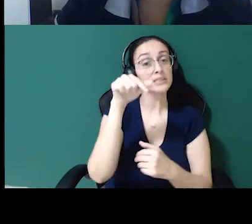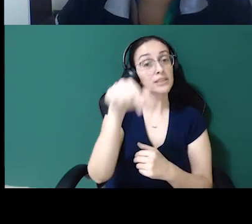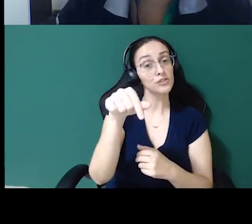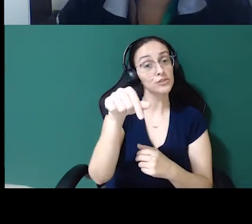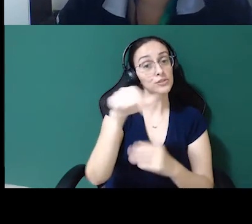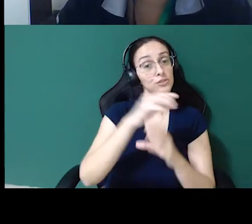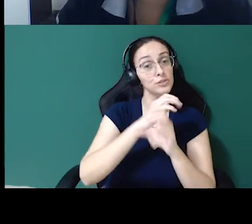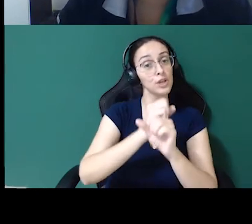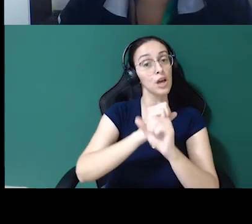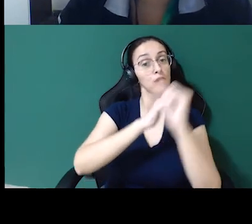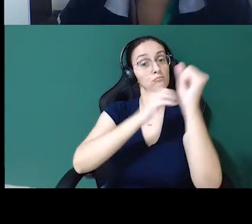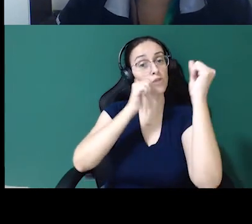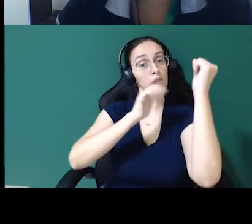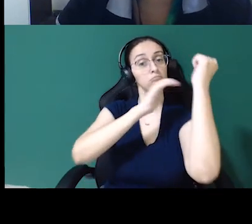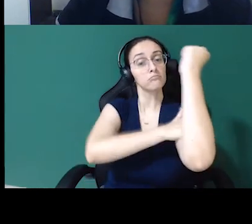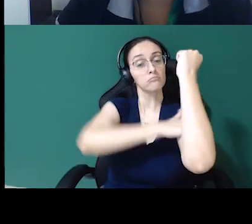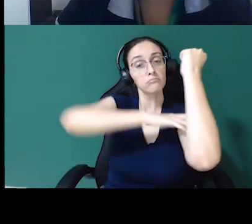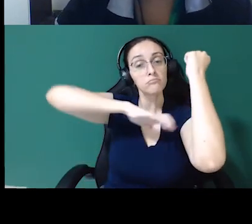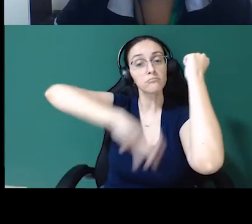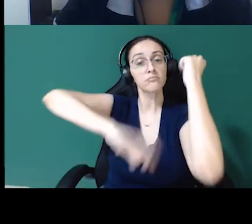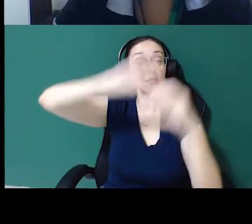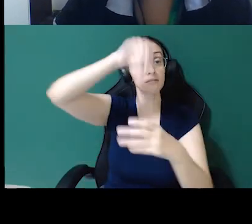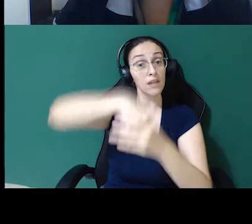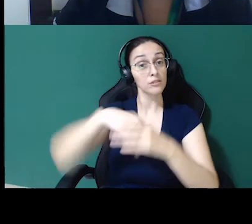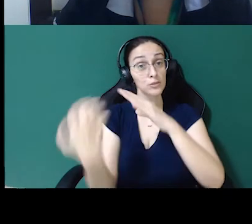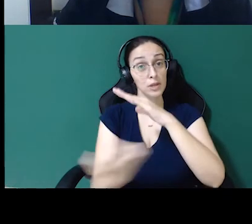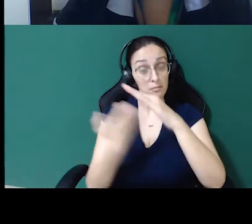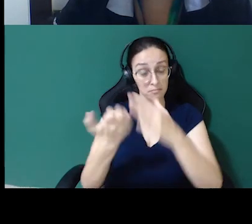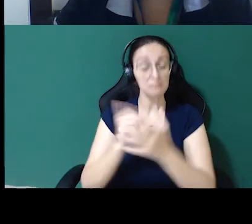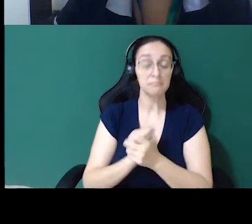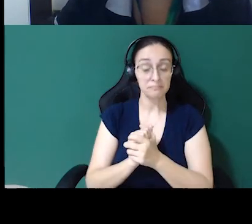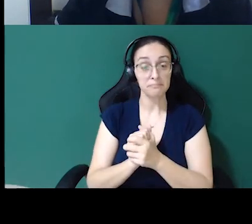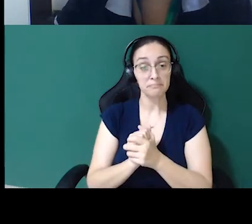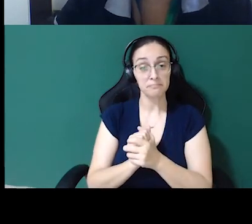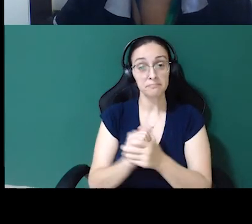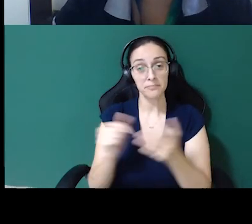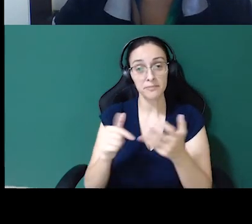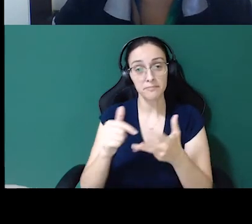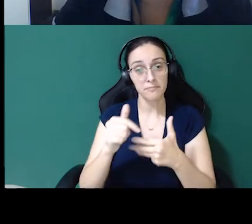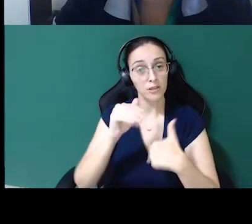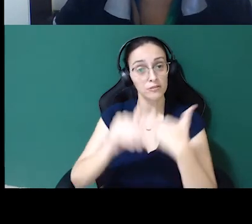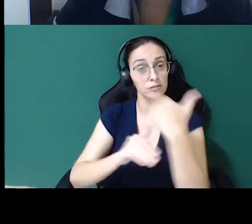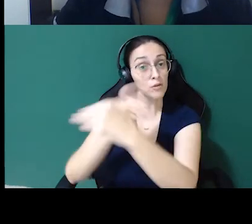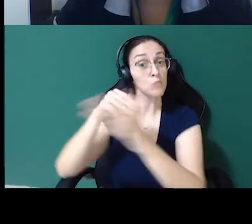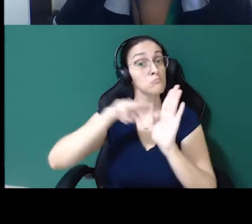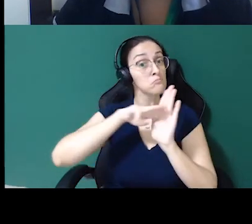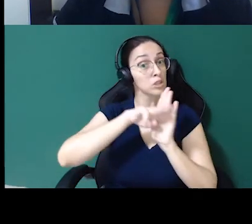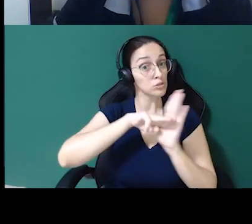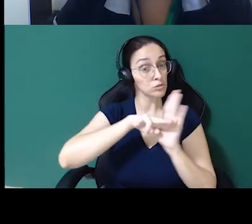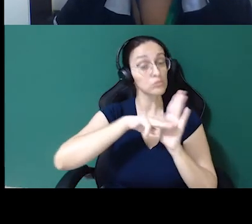empoderamento das mulheres dentro das empresas. Então, eles desenvolveram uma metodologia mesmo